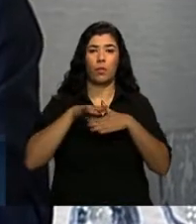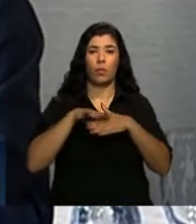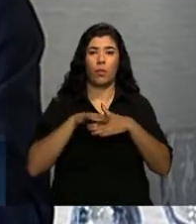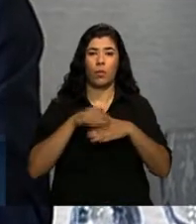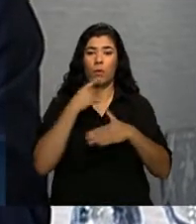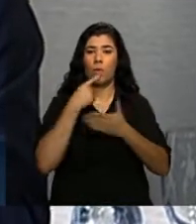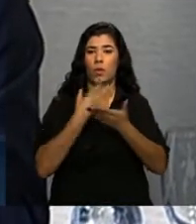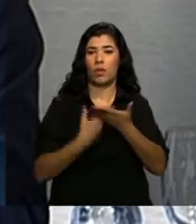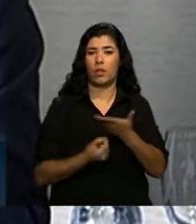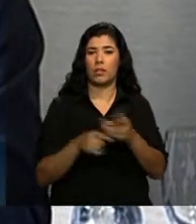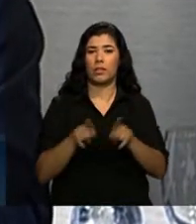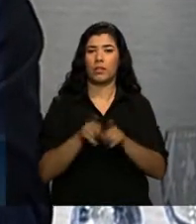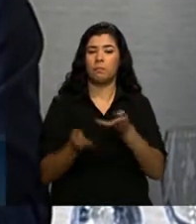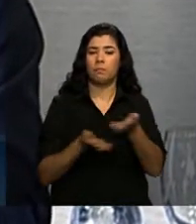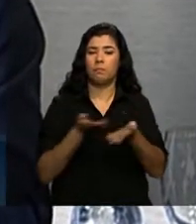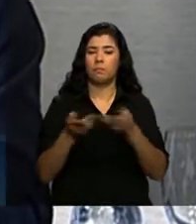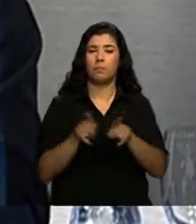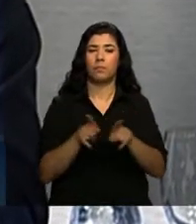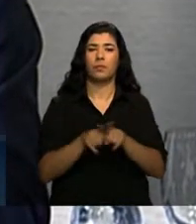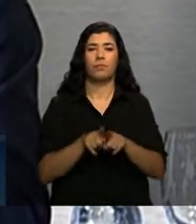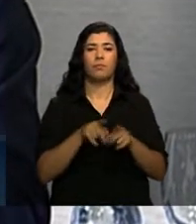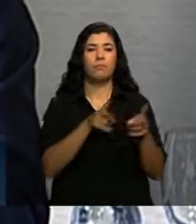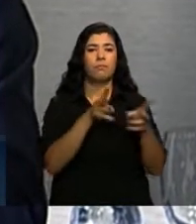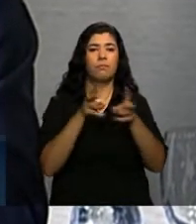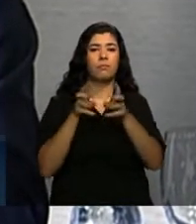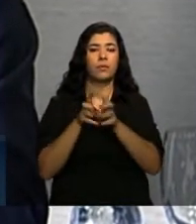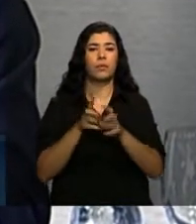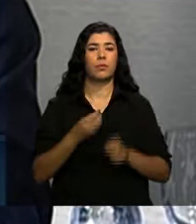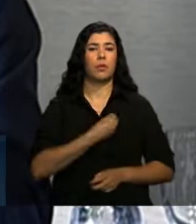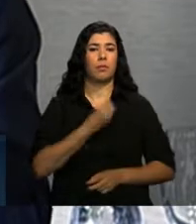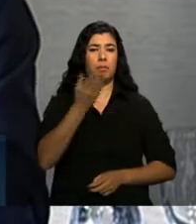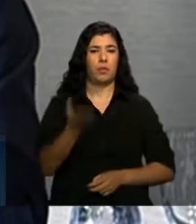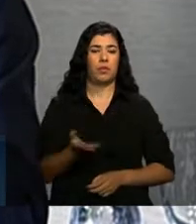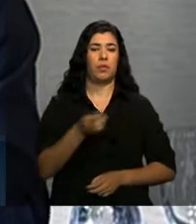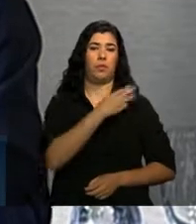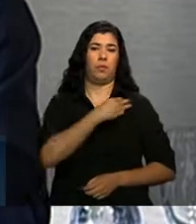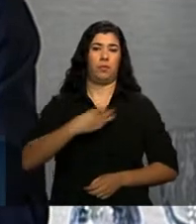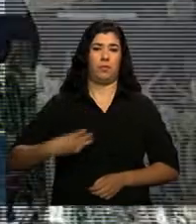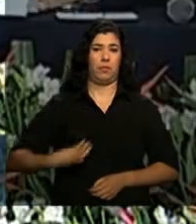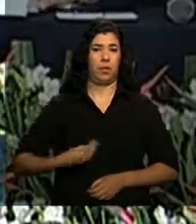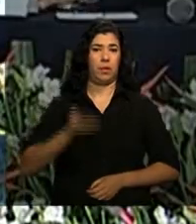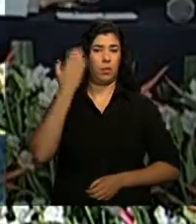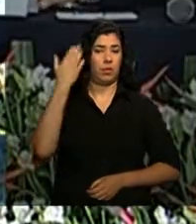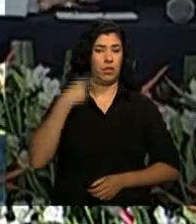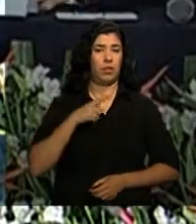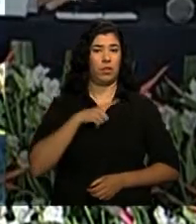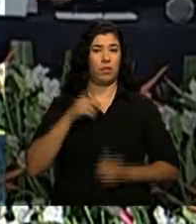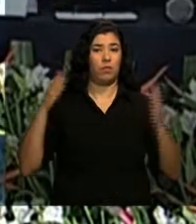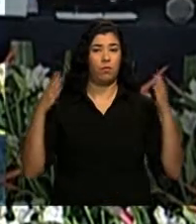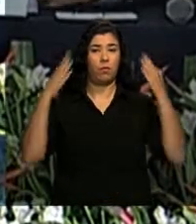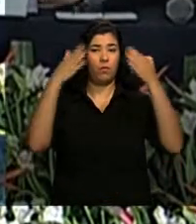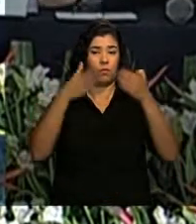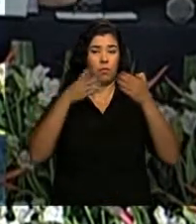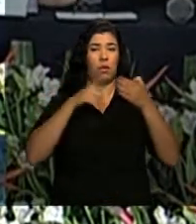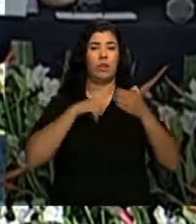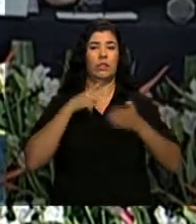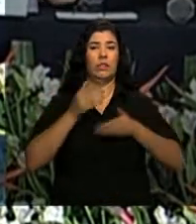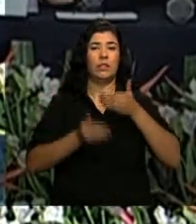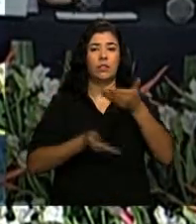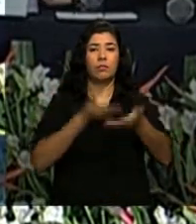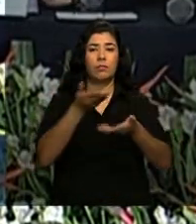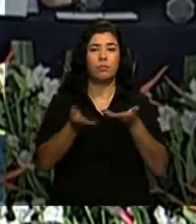mostrar a tranquilidade que nós temos pela presença do ministro e o seu foco e a sua atenção muito voltada para a questão da